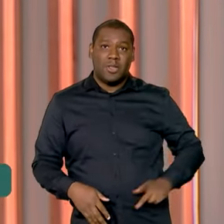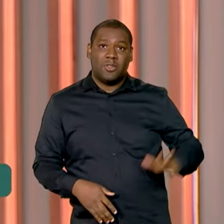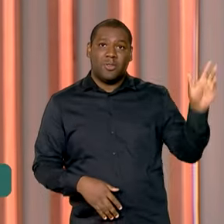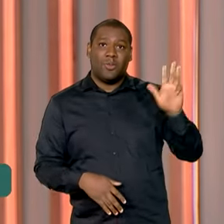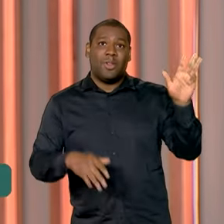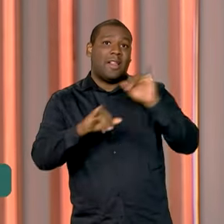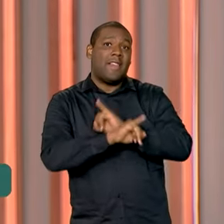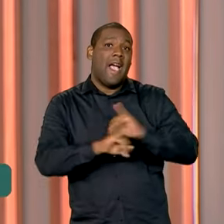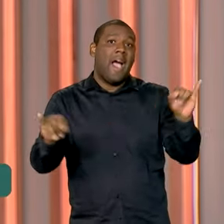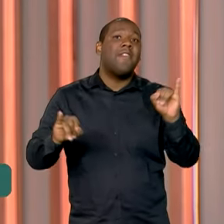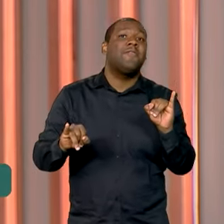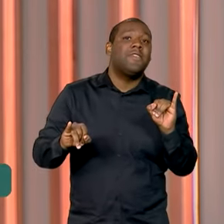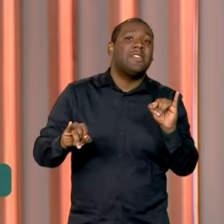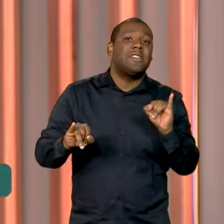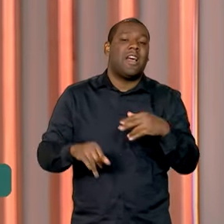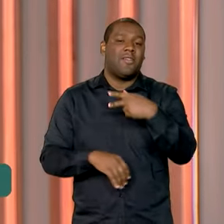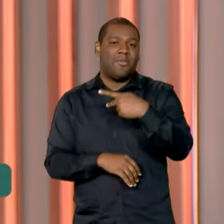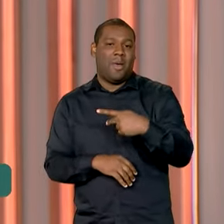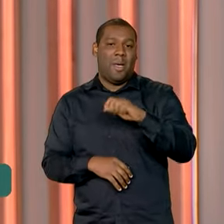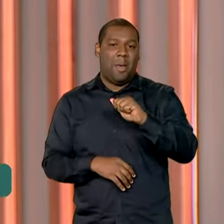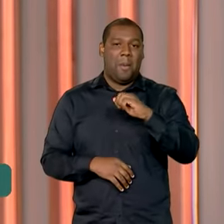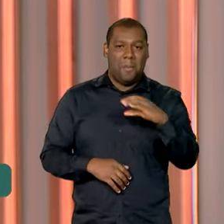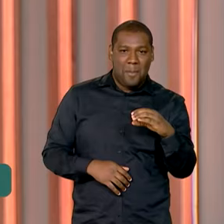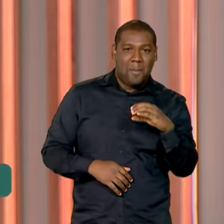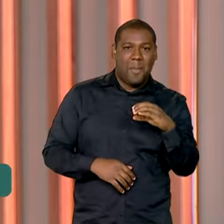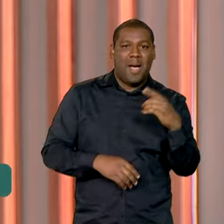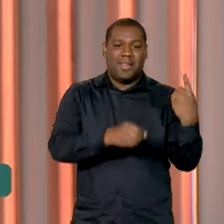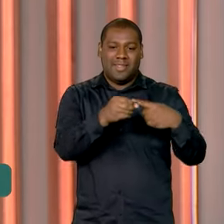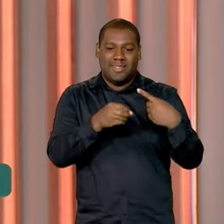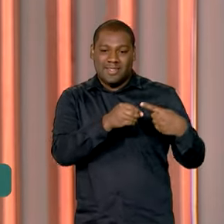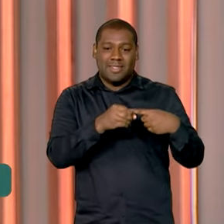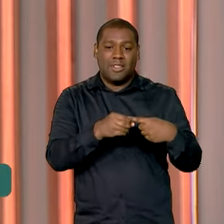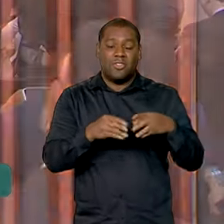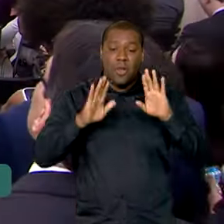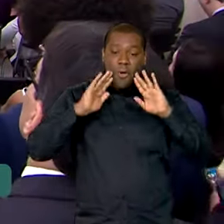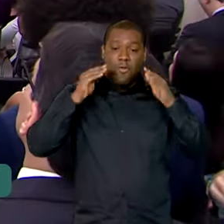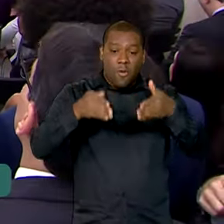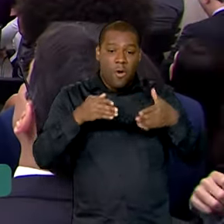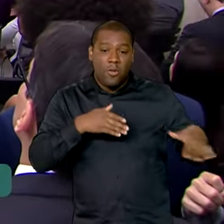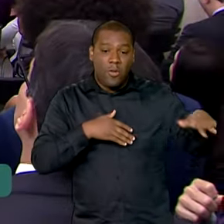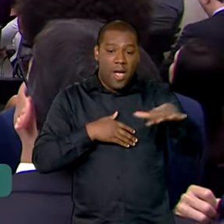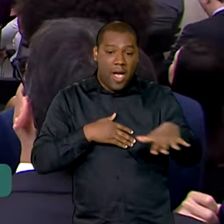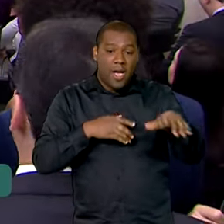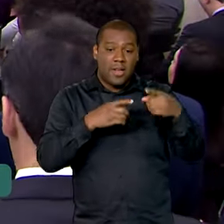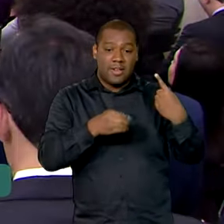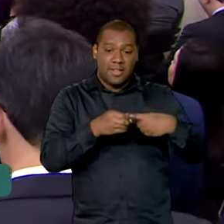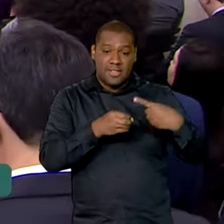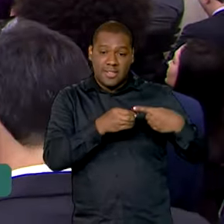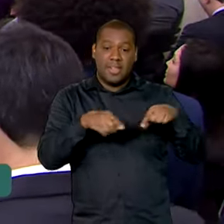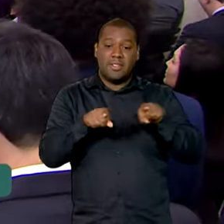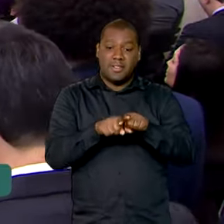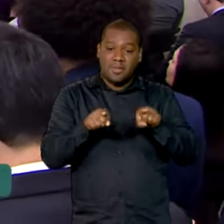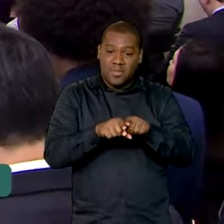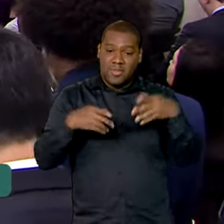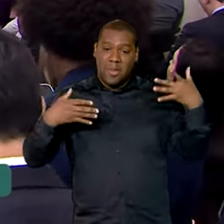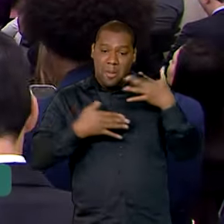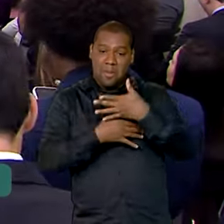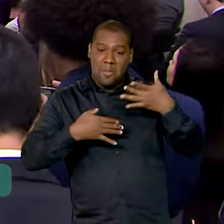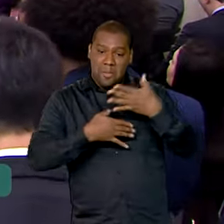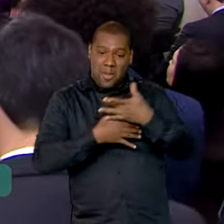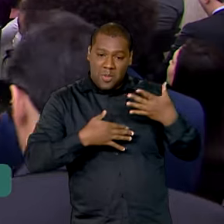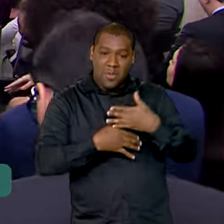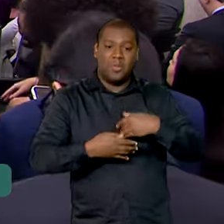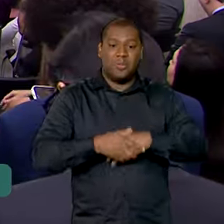resultados do novo PAC Seleções Cidades. O foco foram as áreas urbanas e regiões metropolitanas,